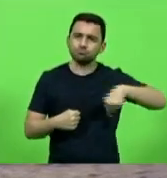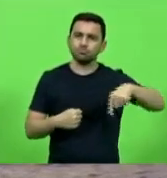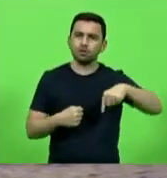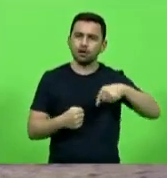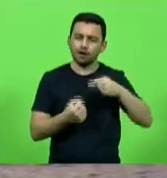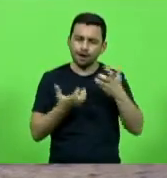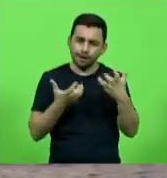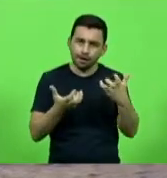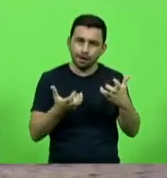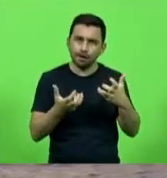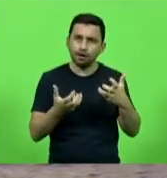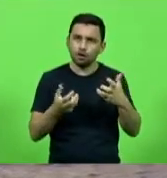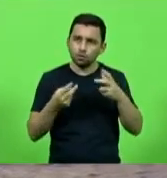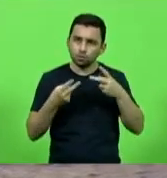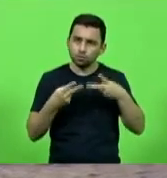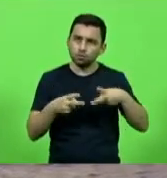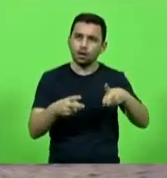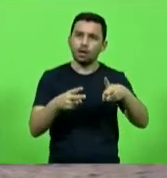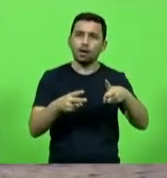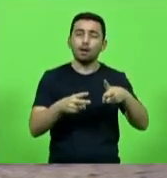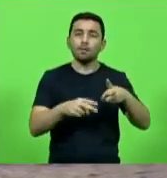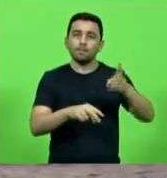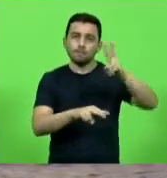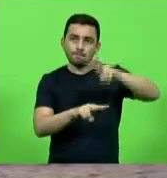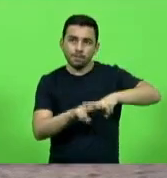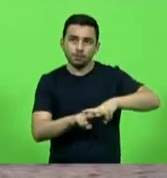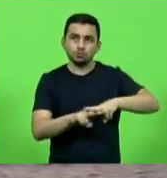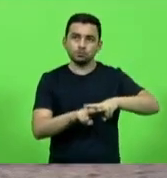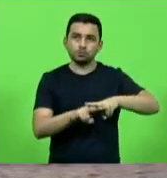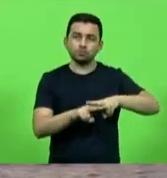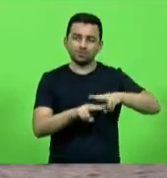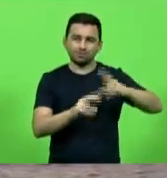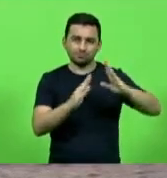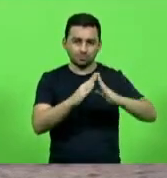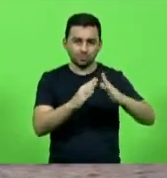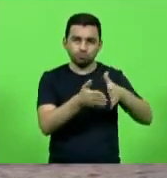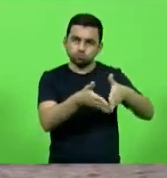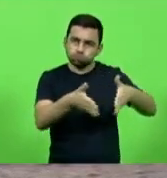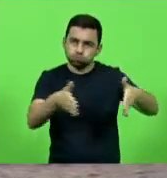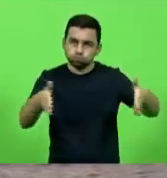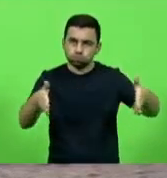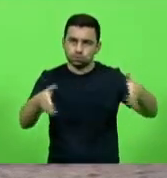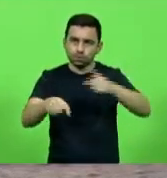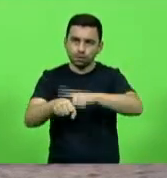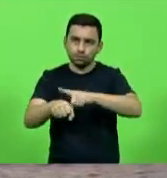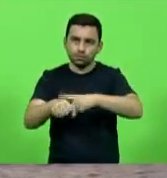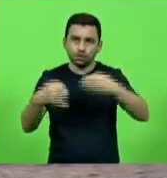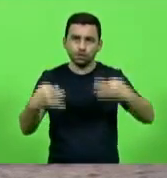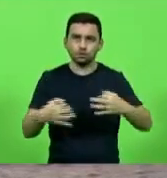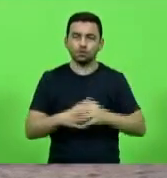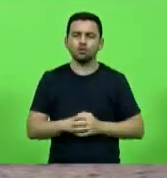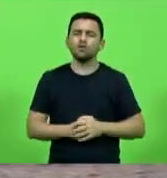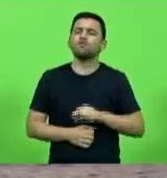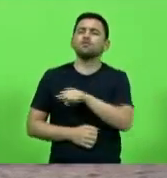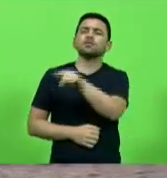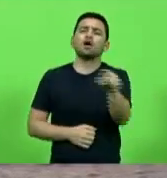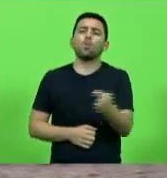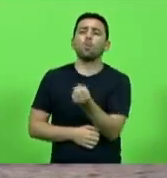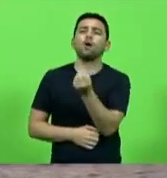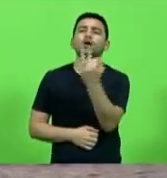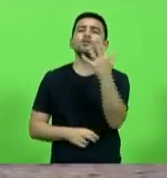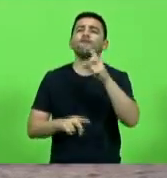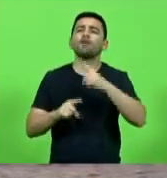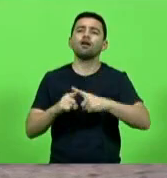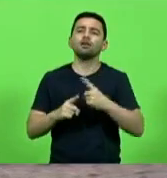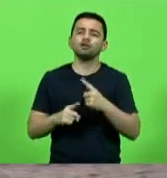manter eles preso durante só aquilo que foi determinado. Mas quantas vezes o policial, deputado